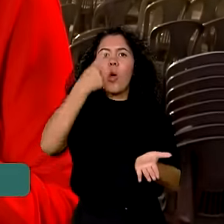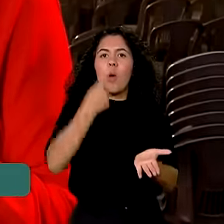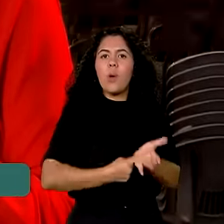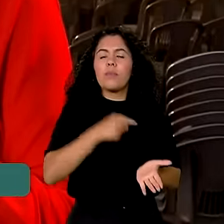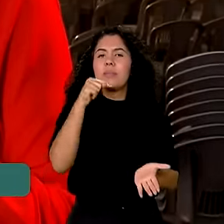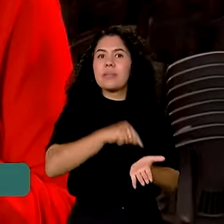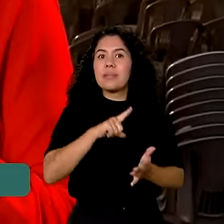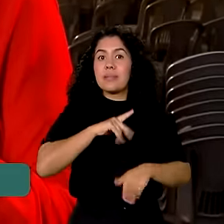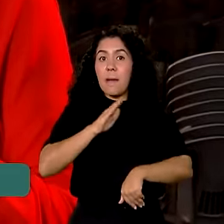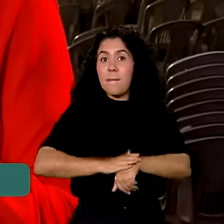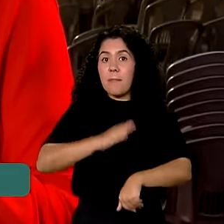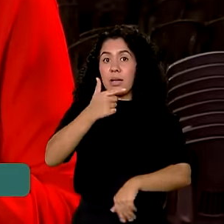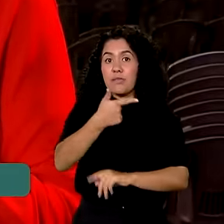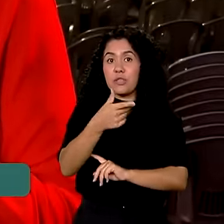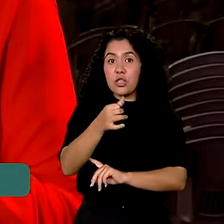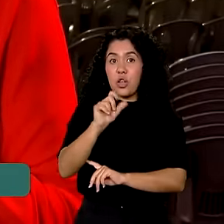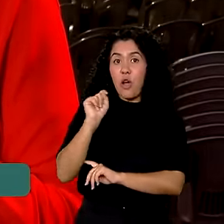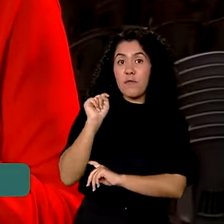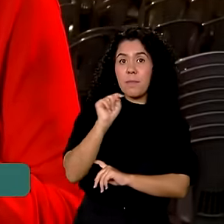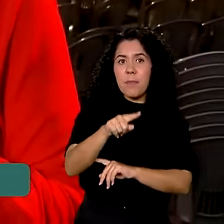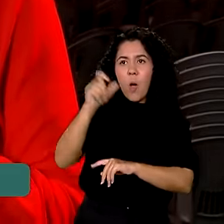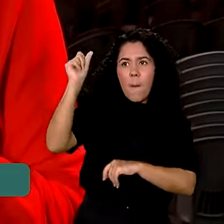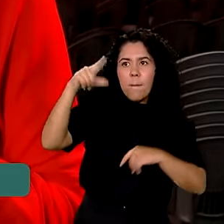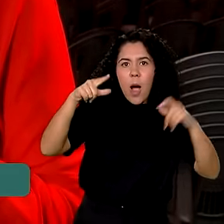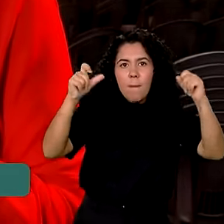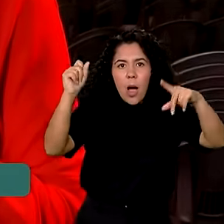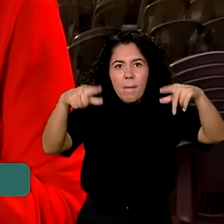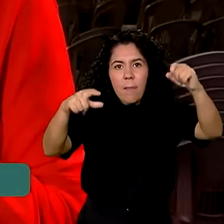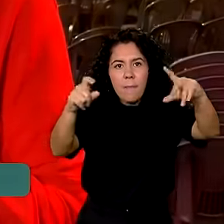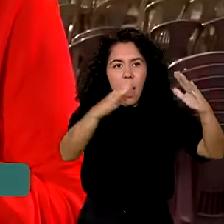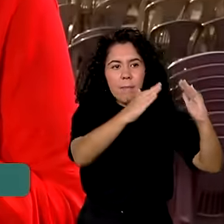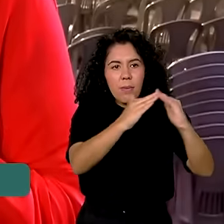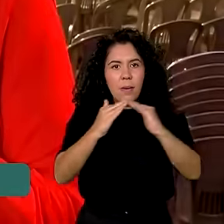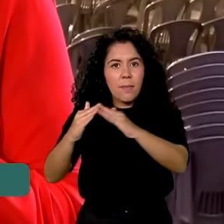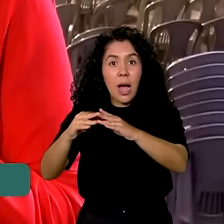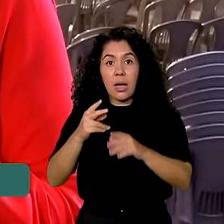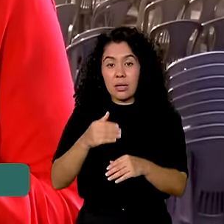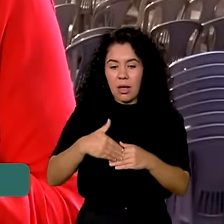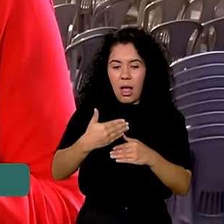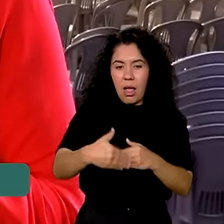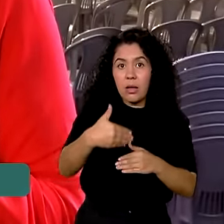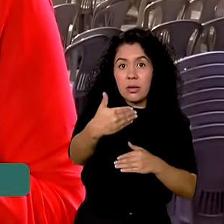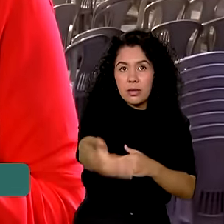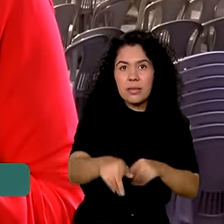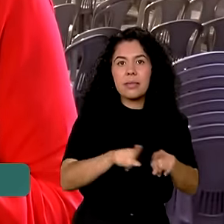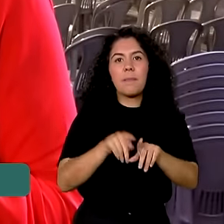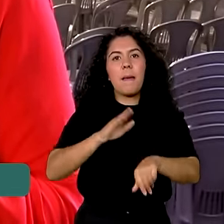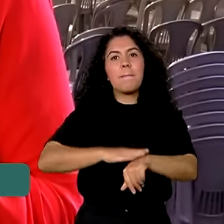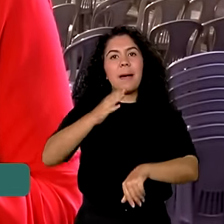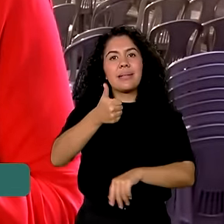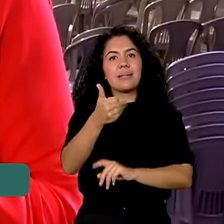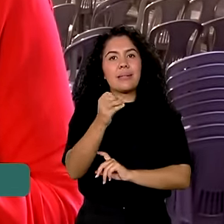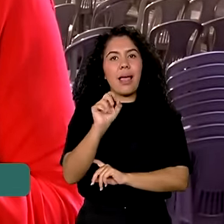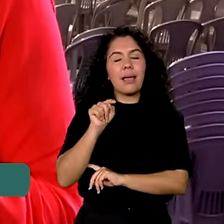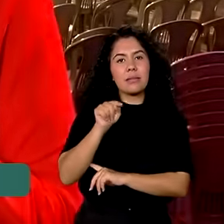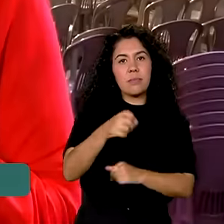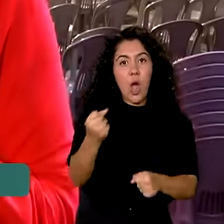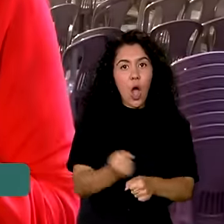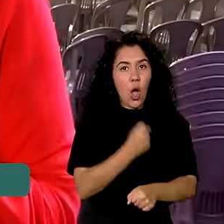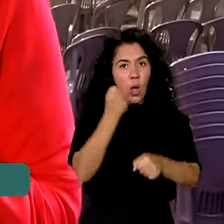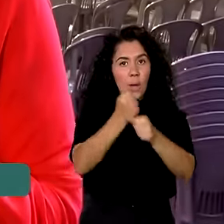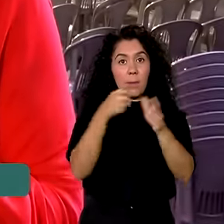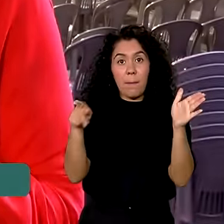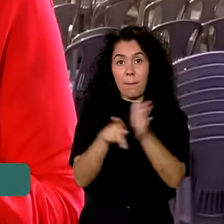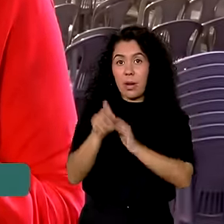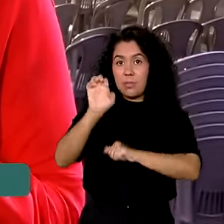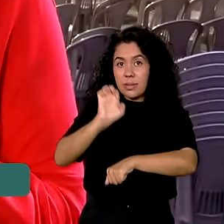de 29 mil ligações de energia nos próximos dois anos e mais de 10 mil obras no Estado da Bahia. Segundo